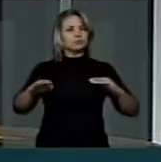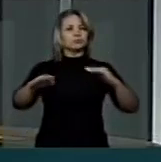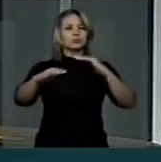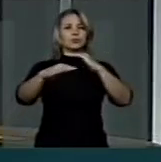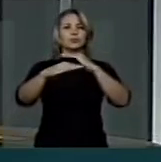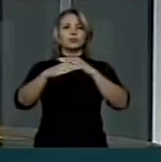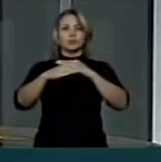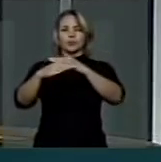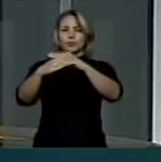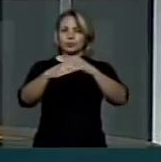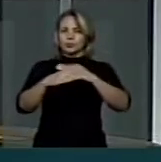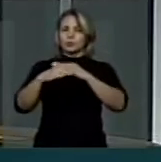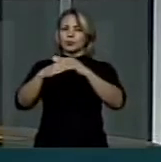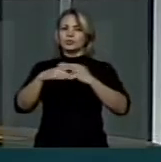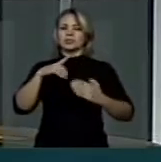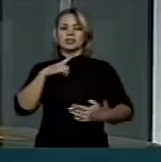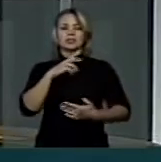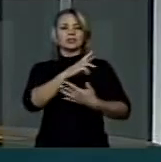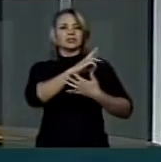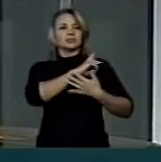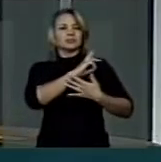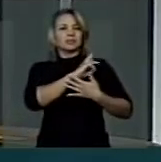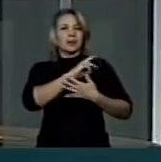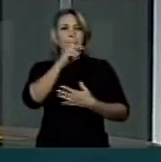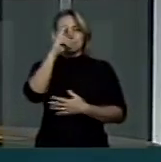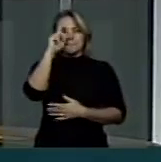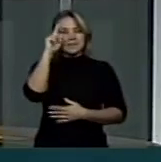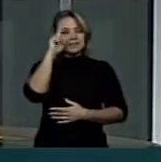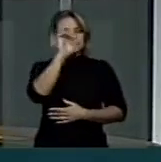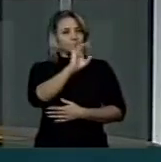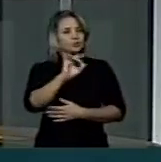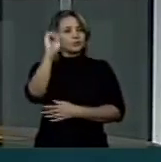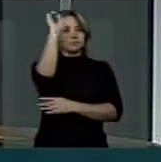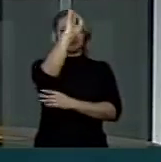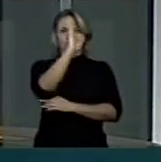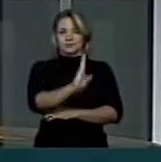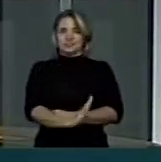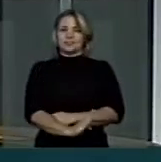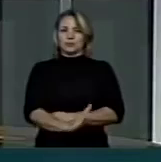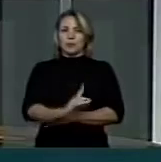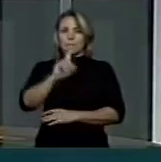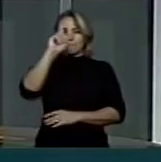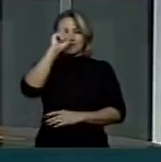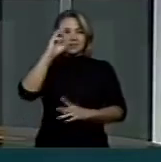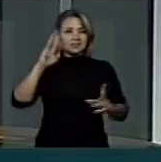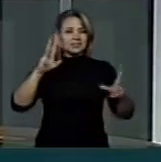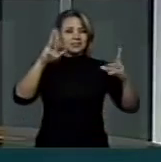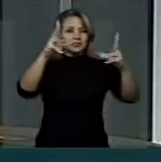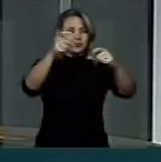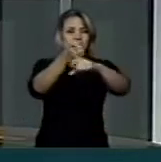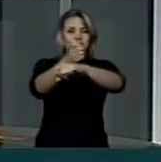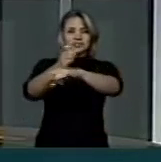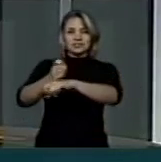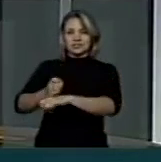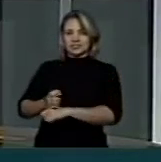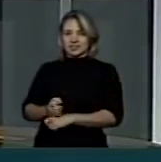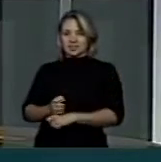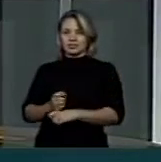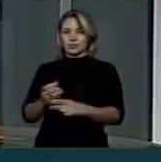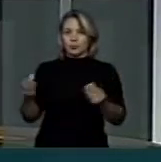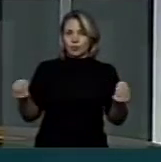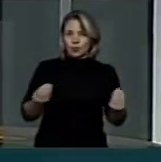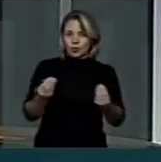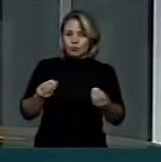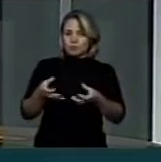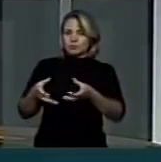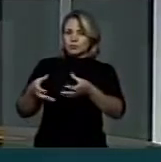responsável, pensando no Brasil, pensando em todos os Estados, como entes